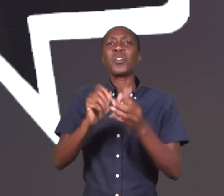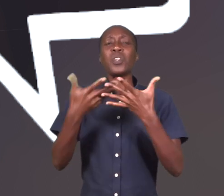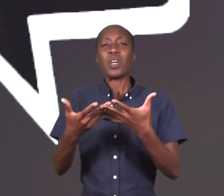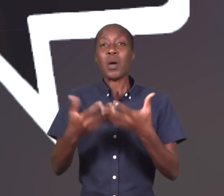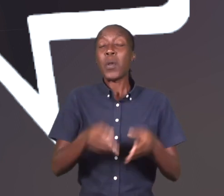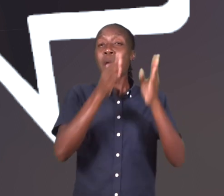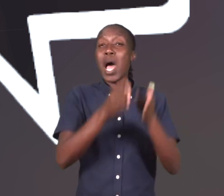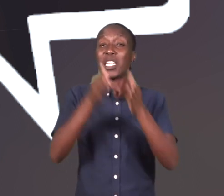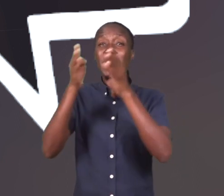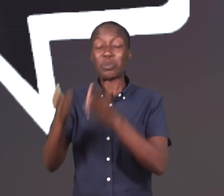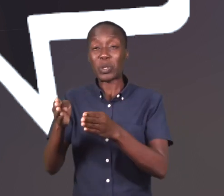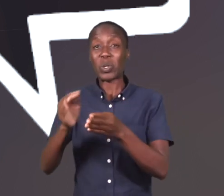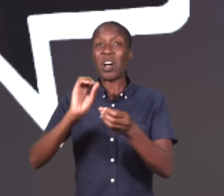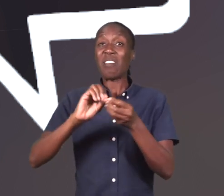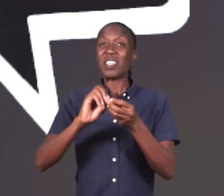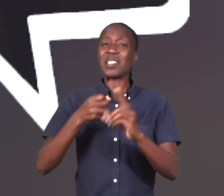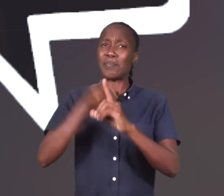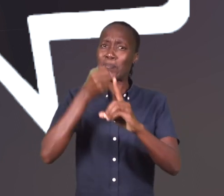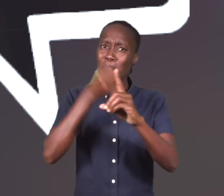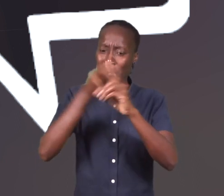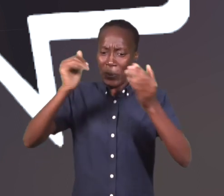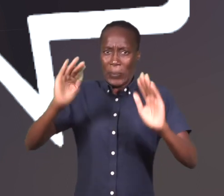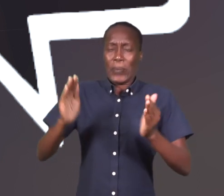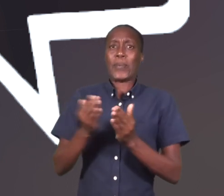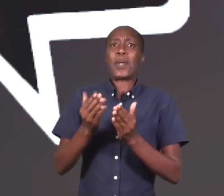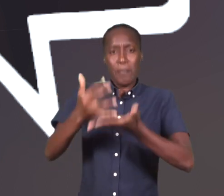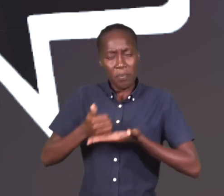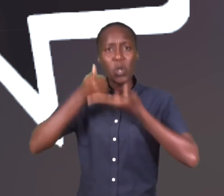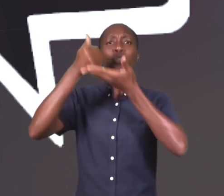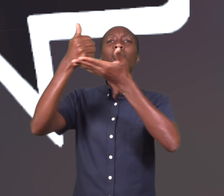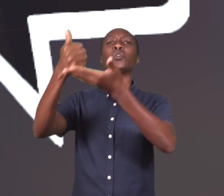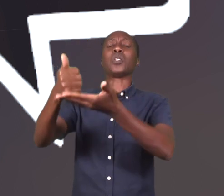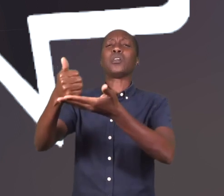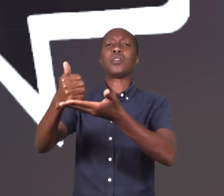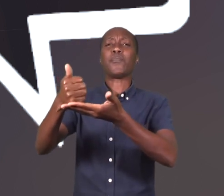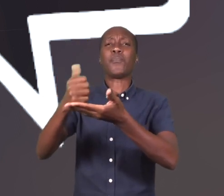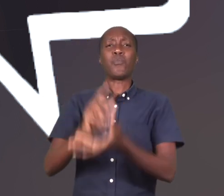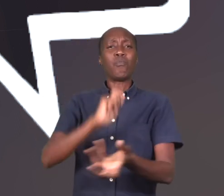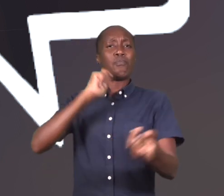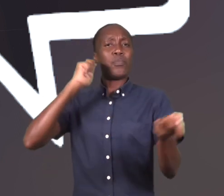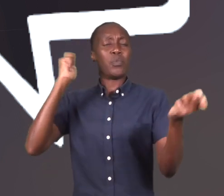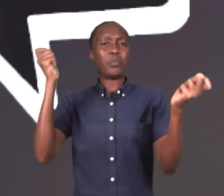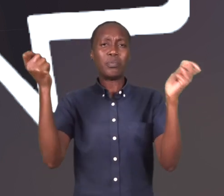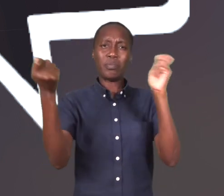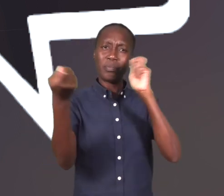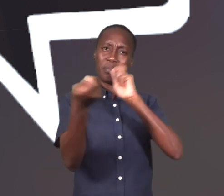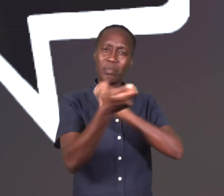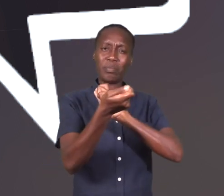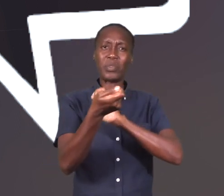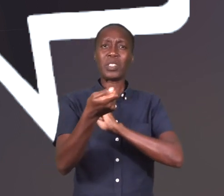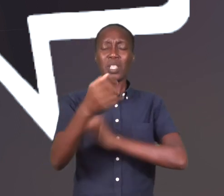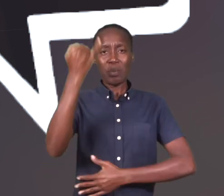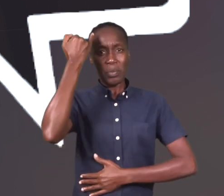lutando contra a invisibilidade e o silenciamento. De interceder pela mudança ao